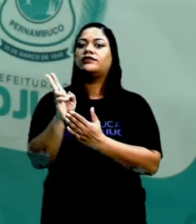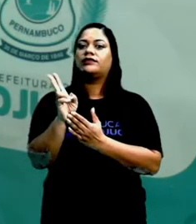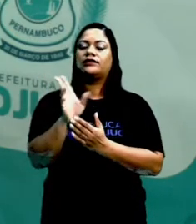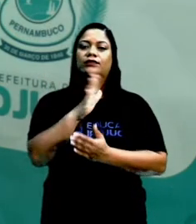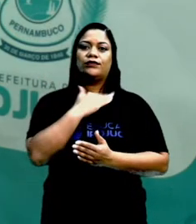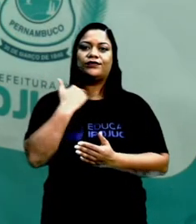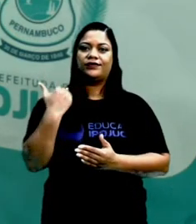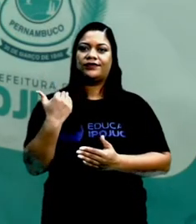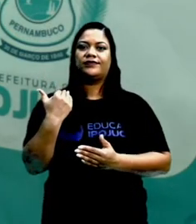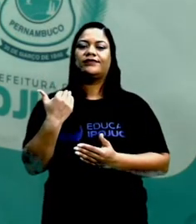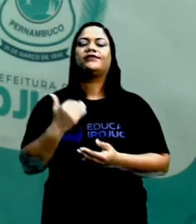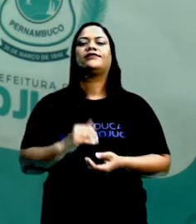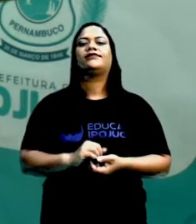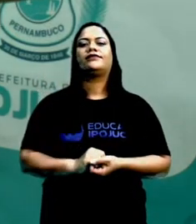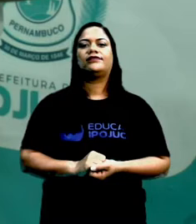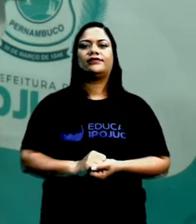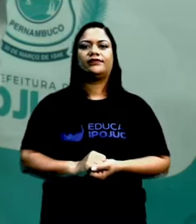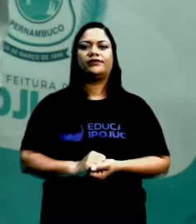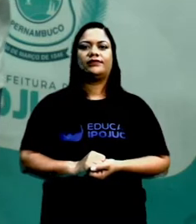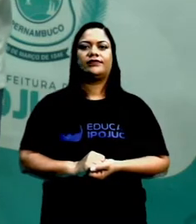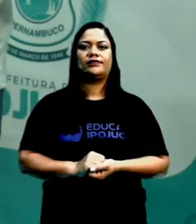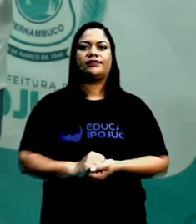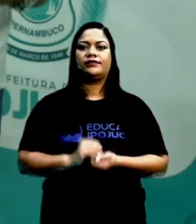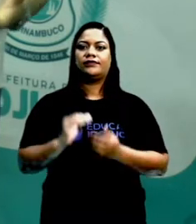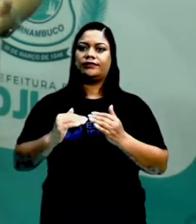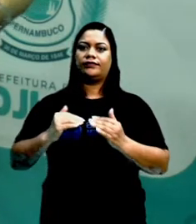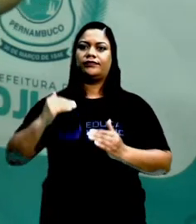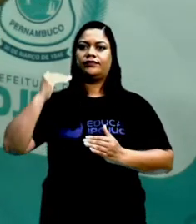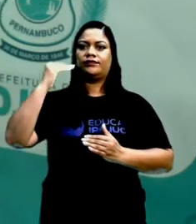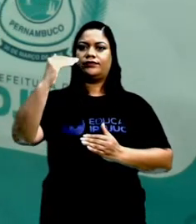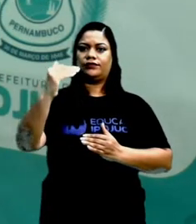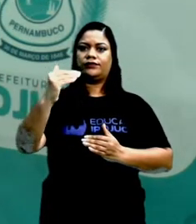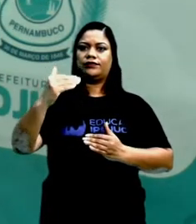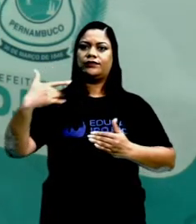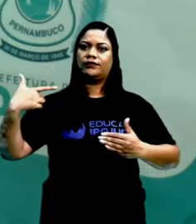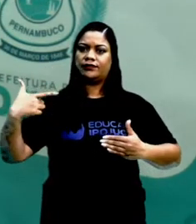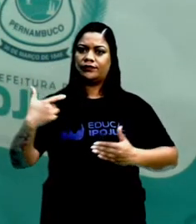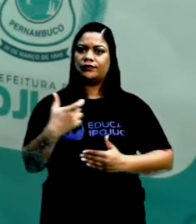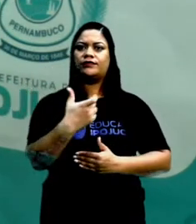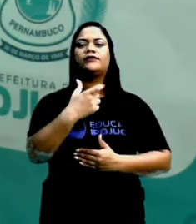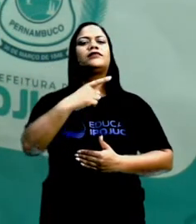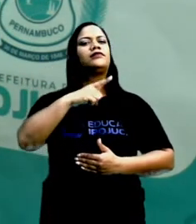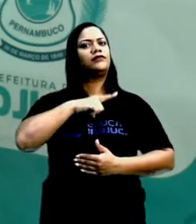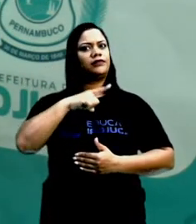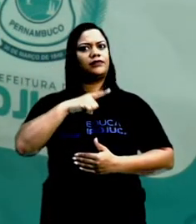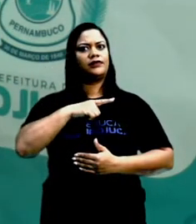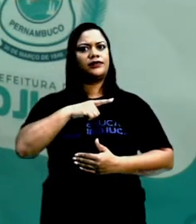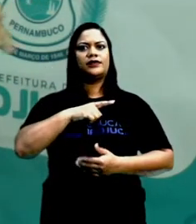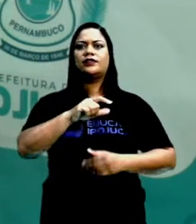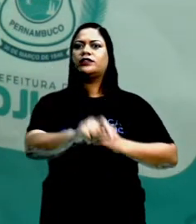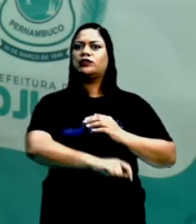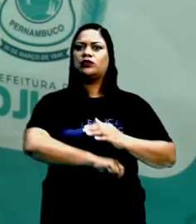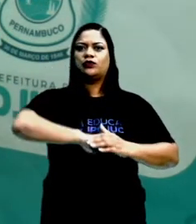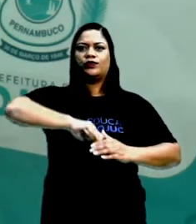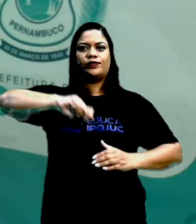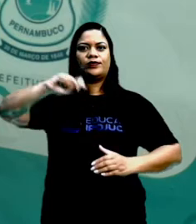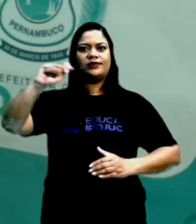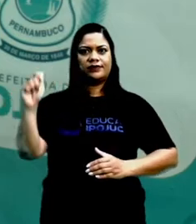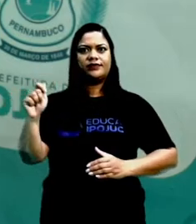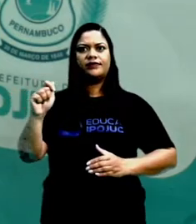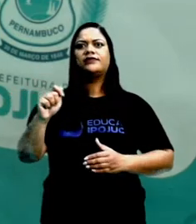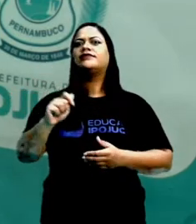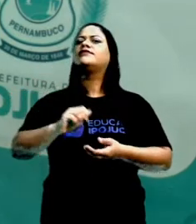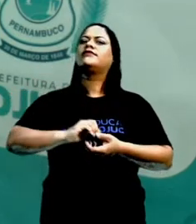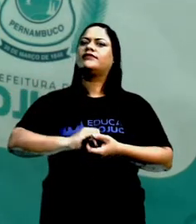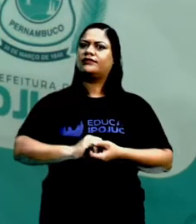morrendo, bom? Você vai ter uma superioridade das armas. Os espanhóis, eles têm espadas de aço, né? Têm